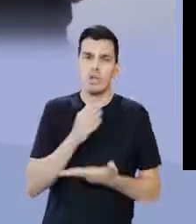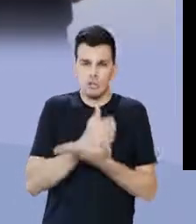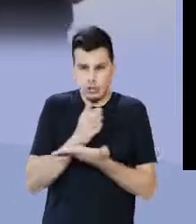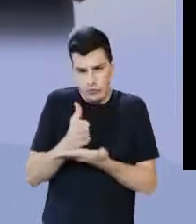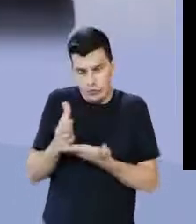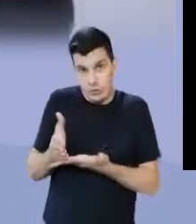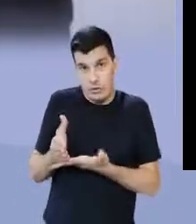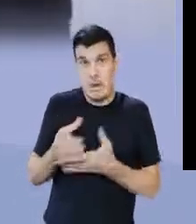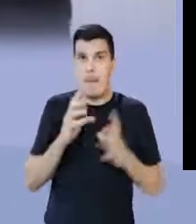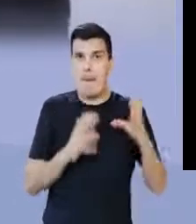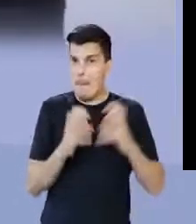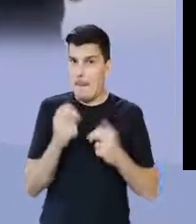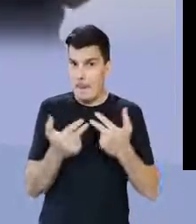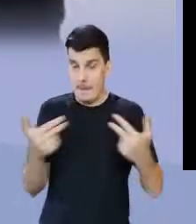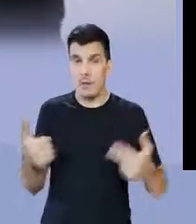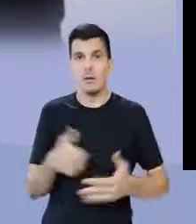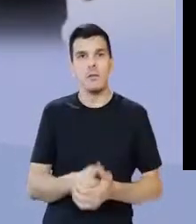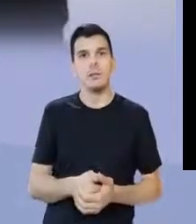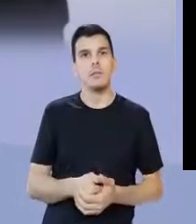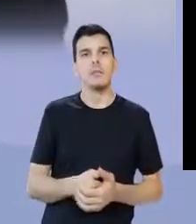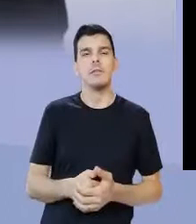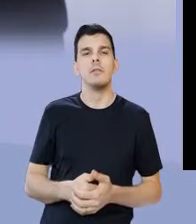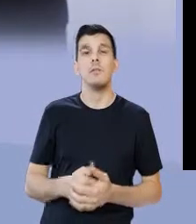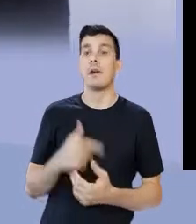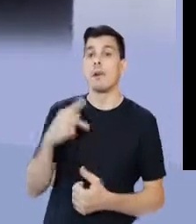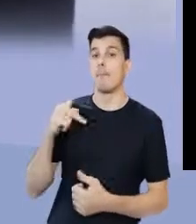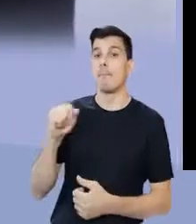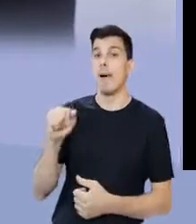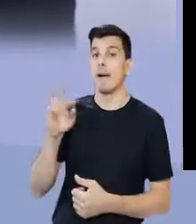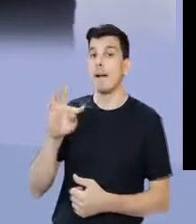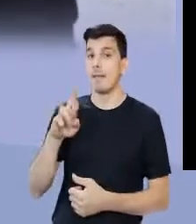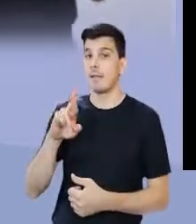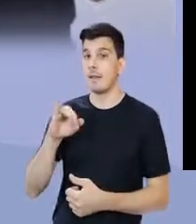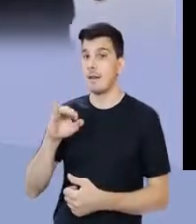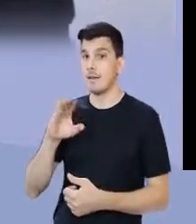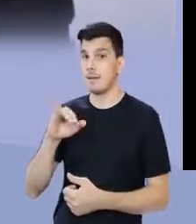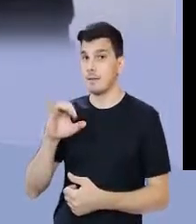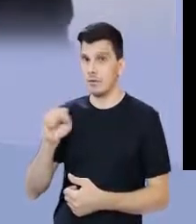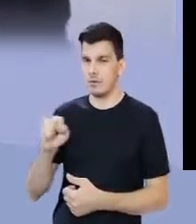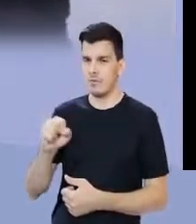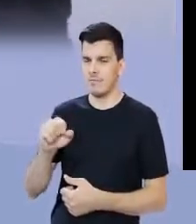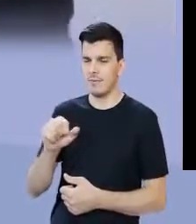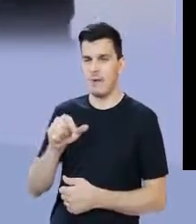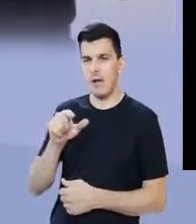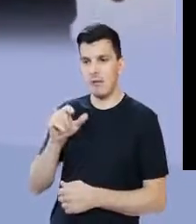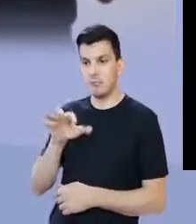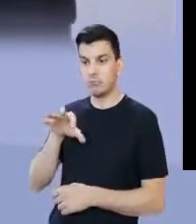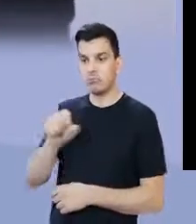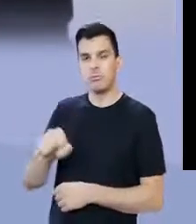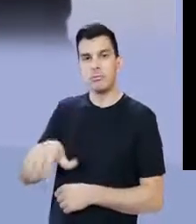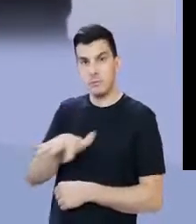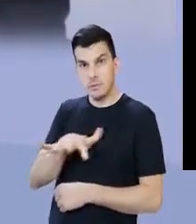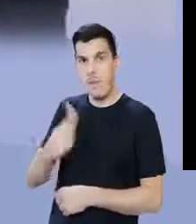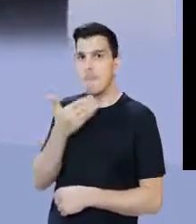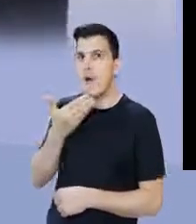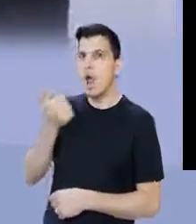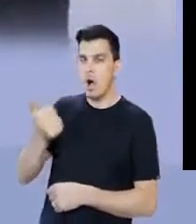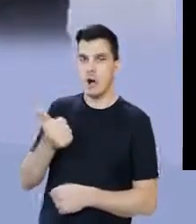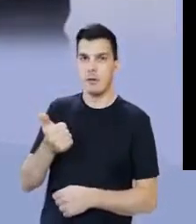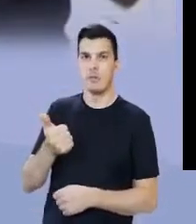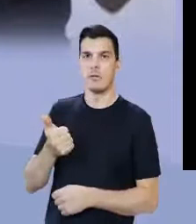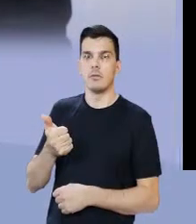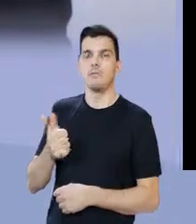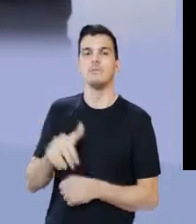uma divisão de brigas. Eu tenho os patrícios, os que pegaram as melhores terras. Pátria,